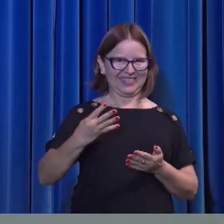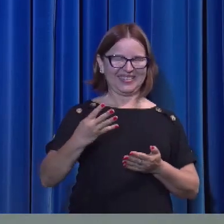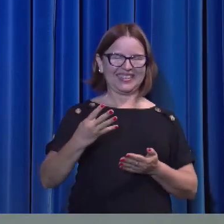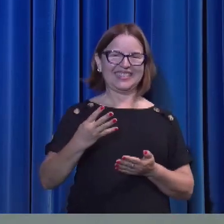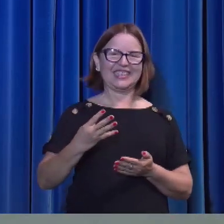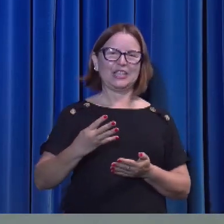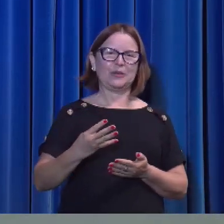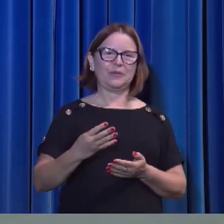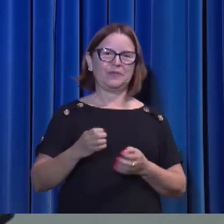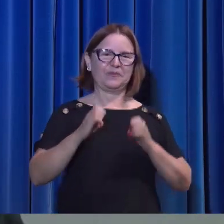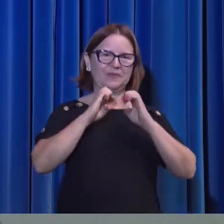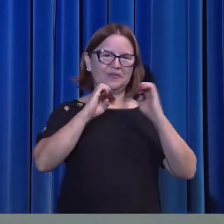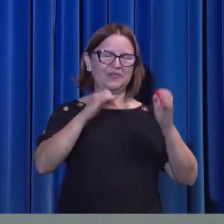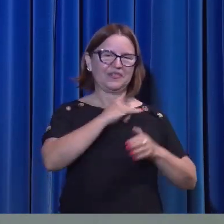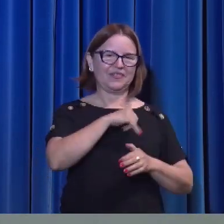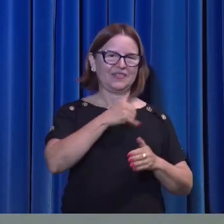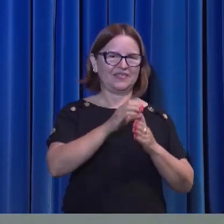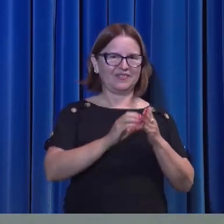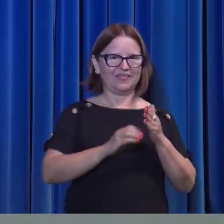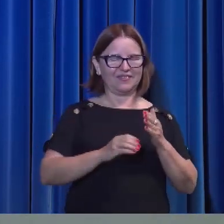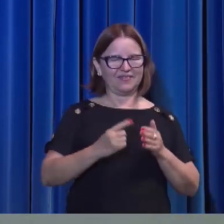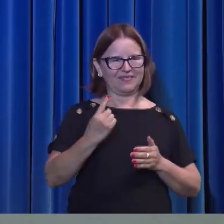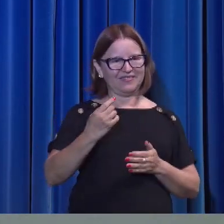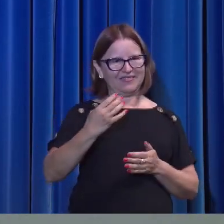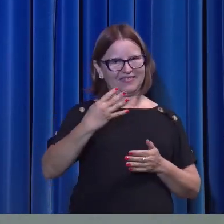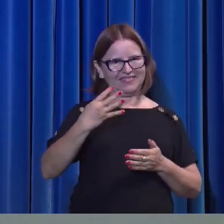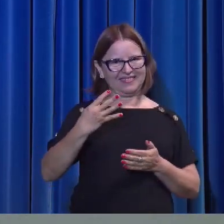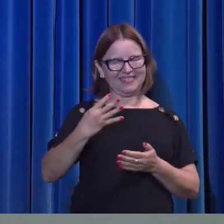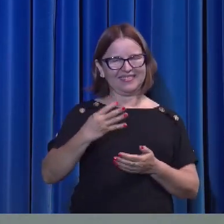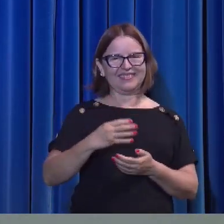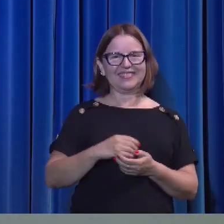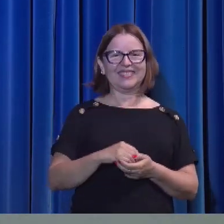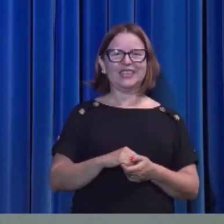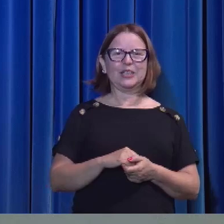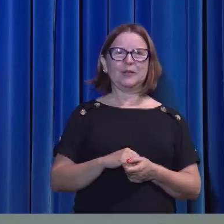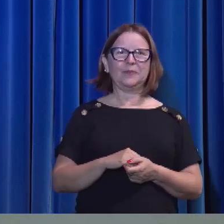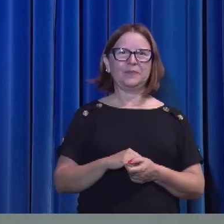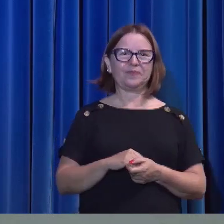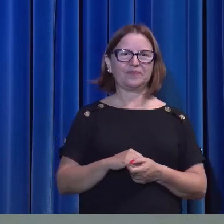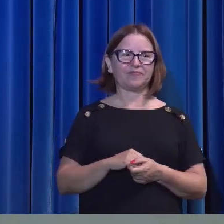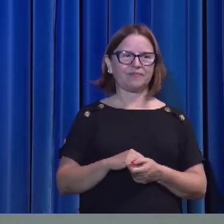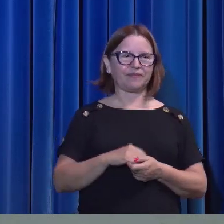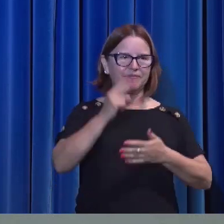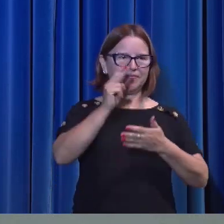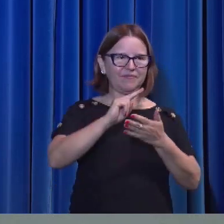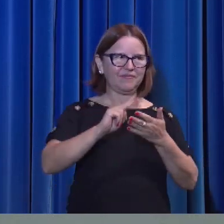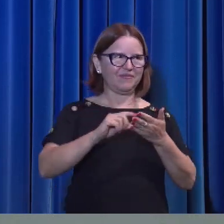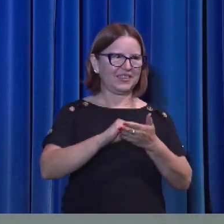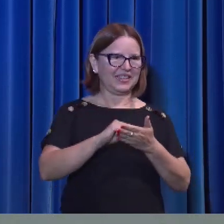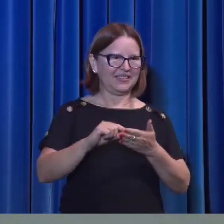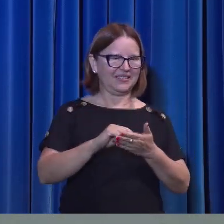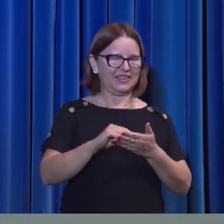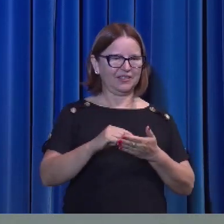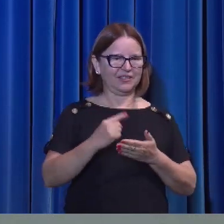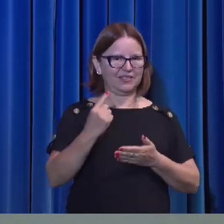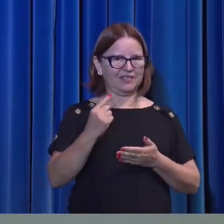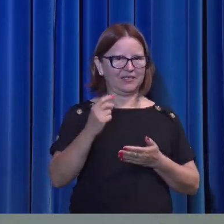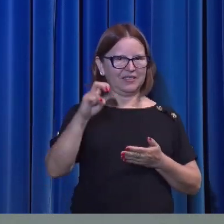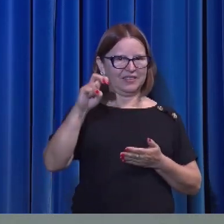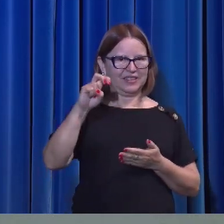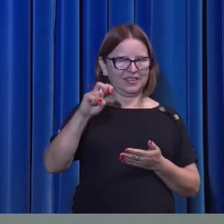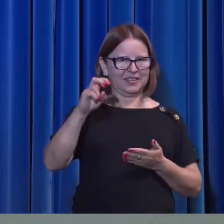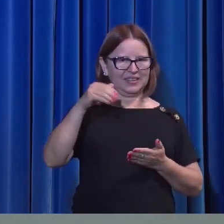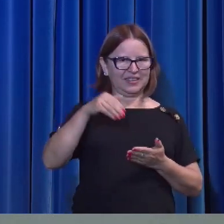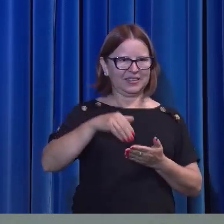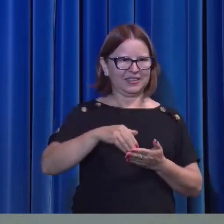Evangelho de João capítulo 14. Nós vamos ler os versos 15 a